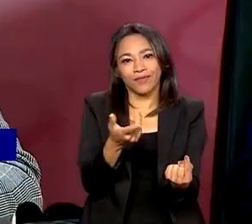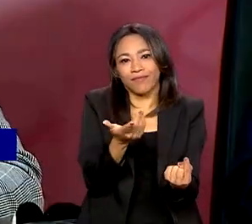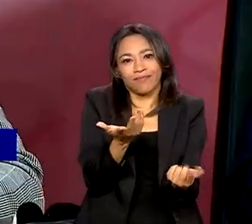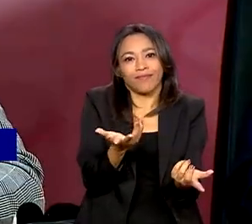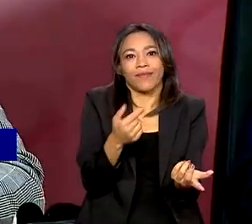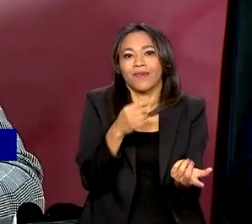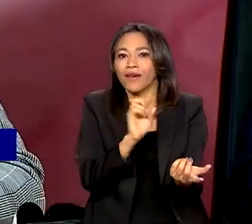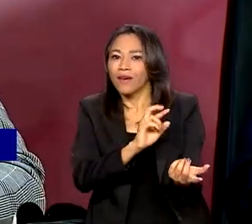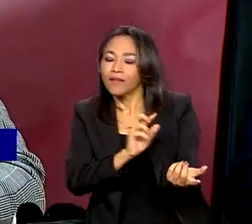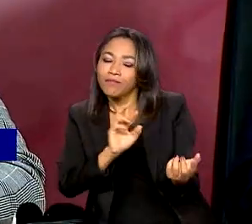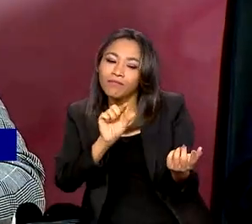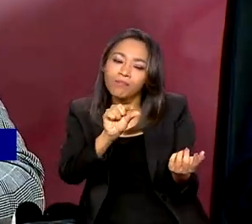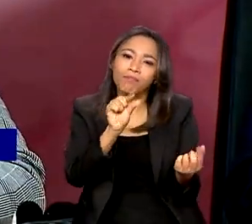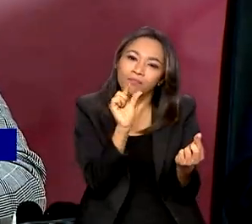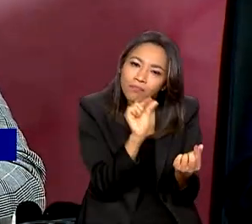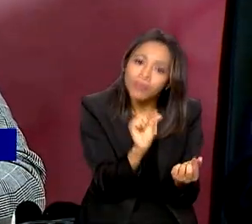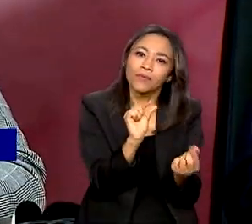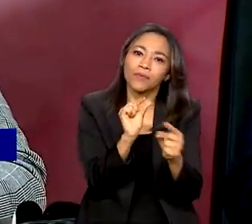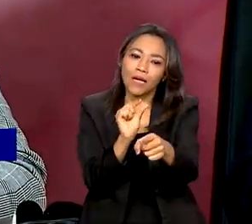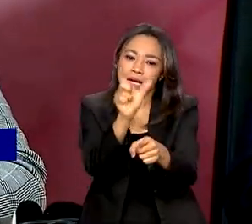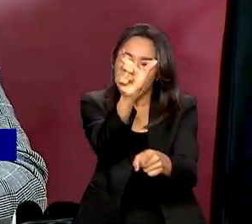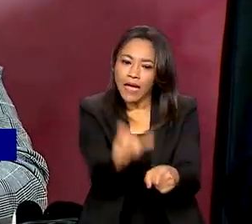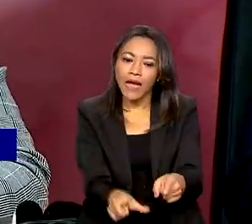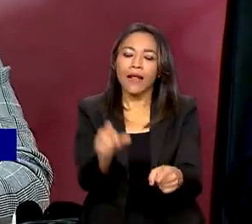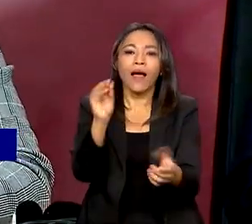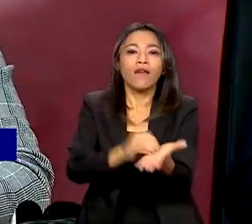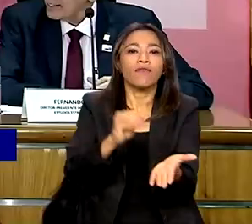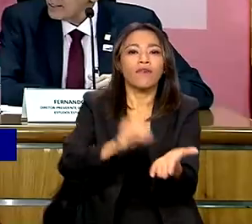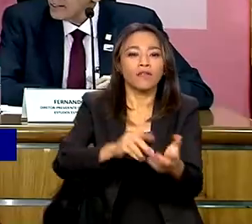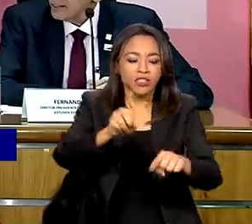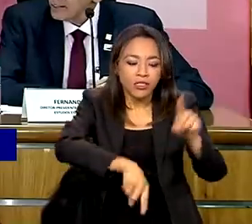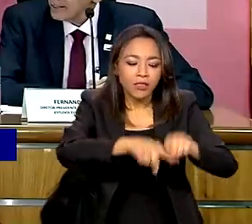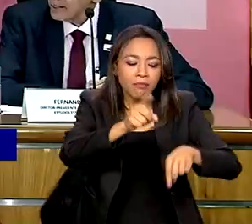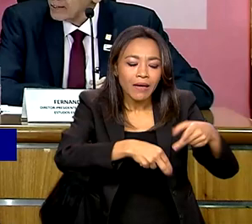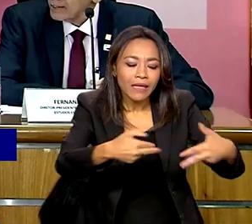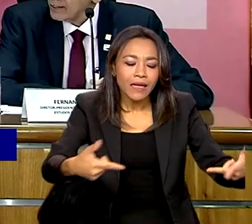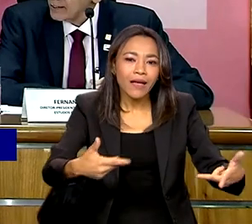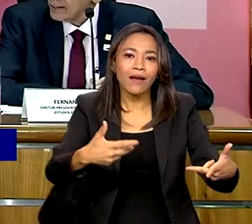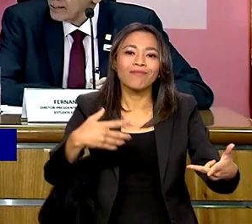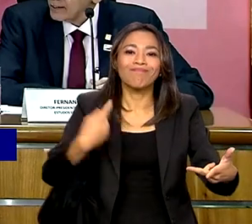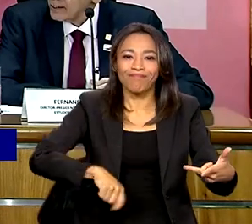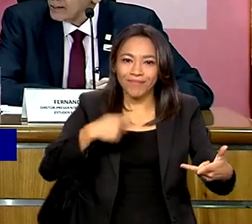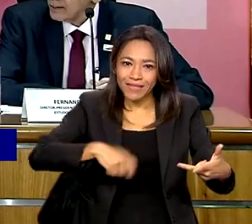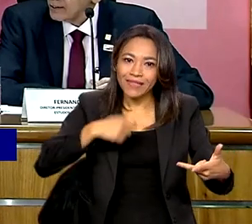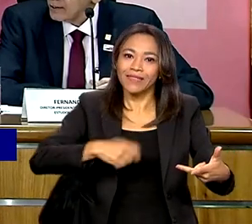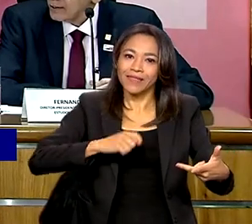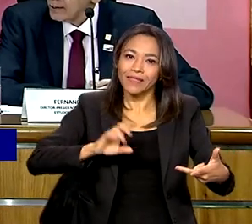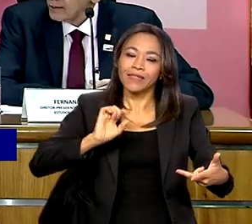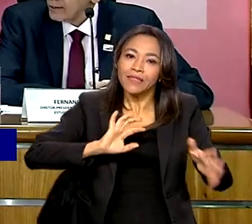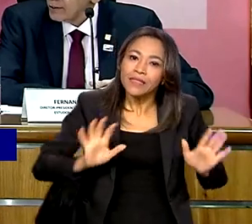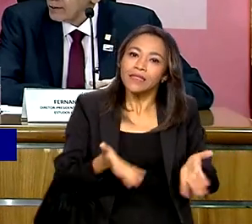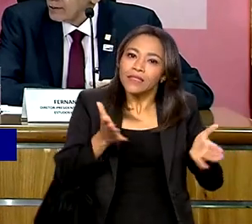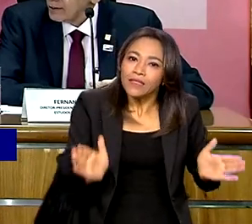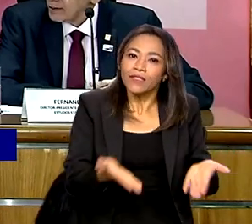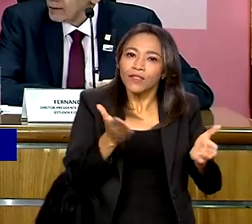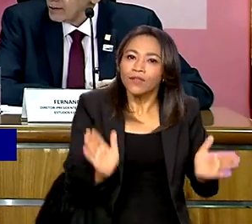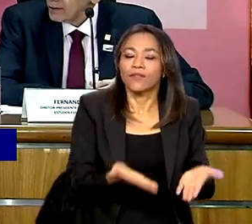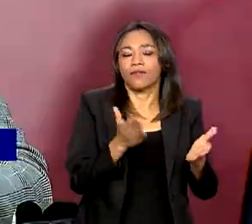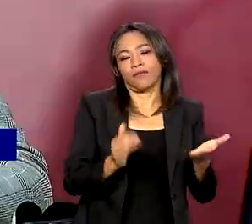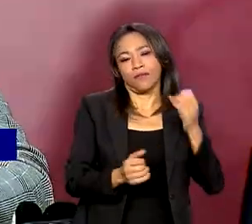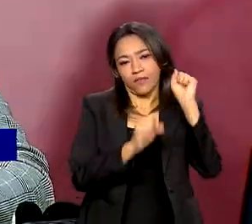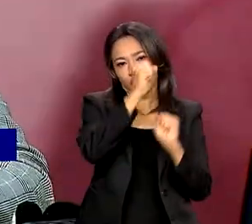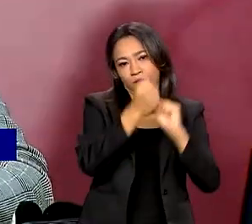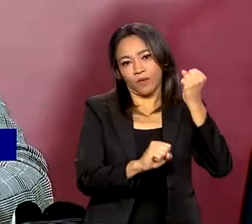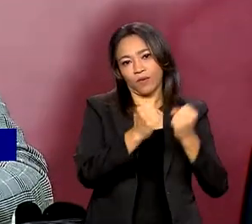Para a ministra, Esther Dweck, a dependência de componentes importados ressalta a necessidade de incentivar a indústria nacional.